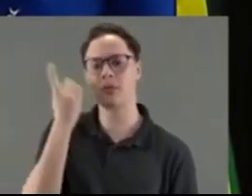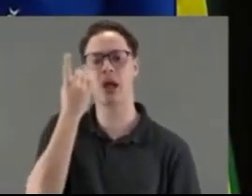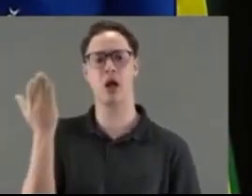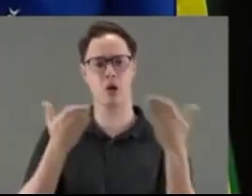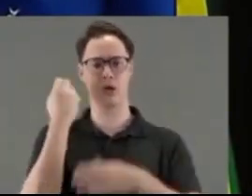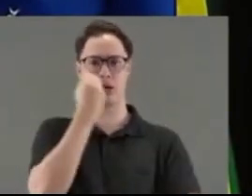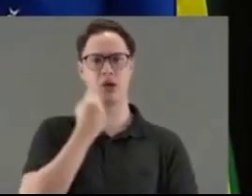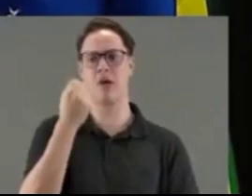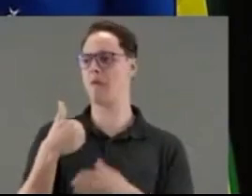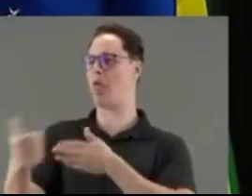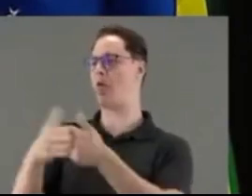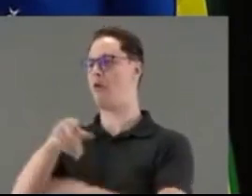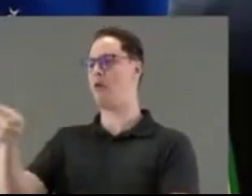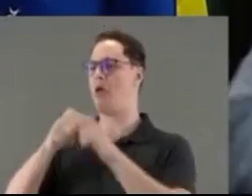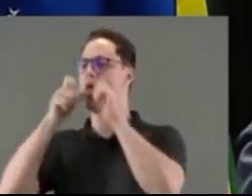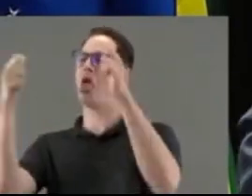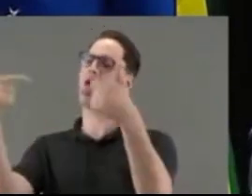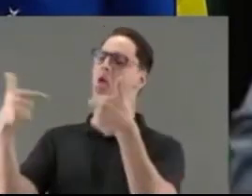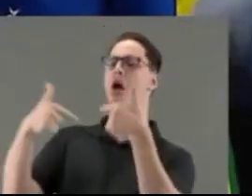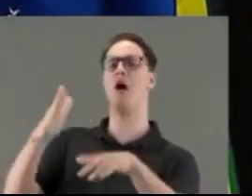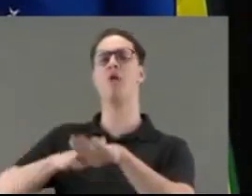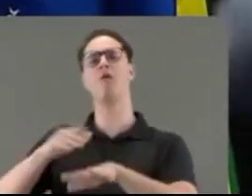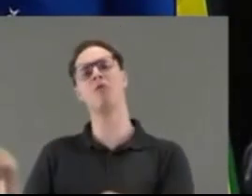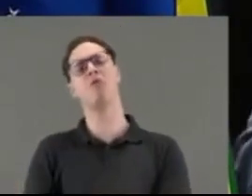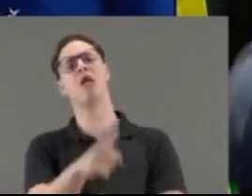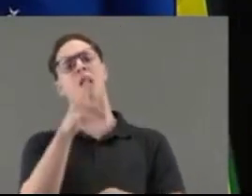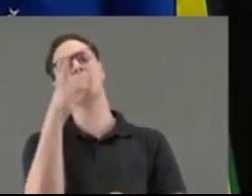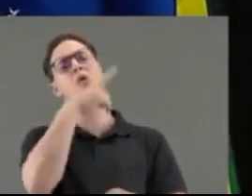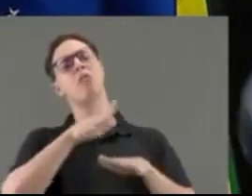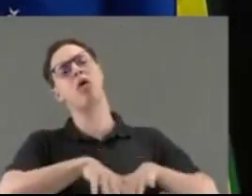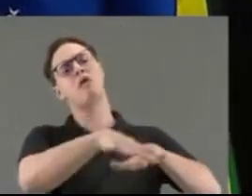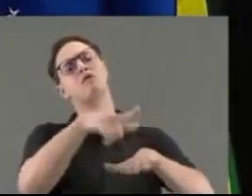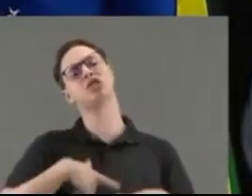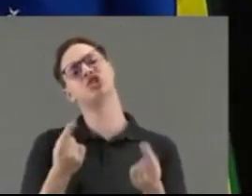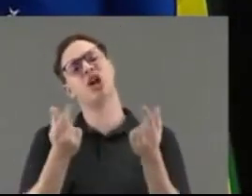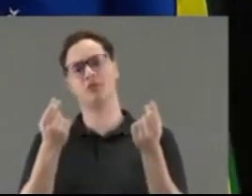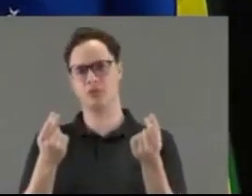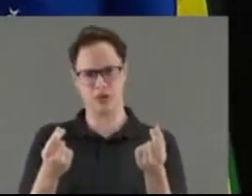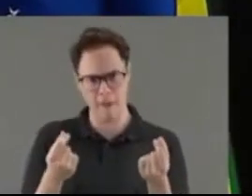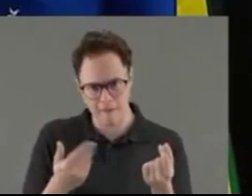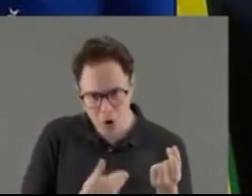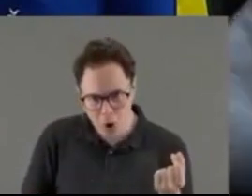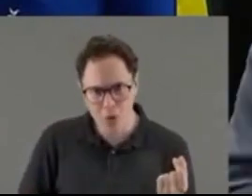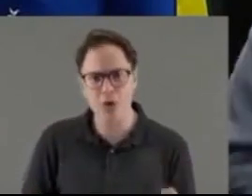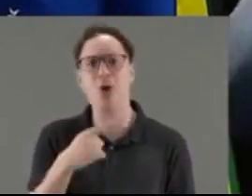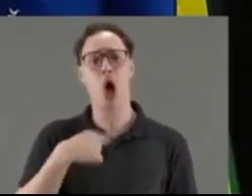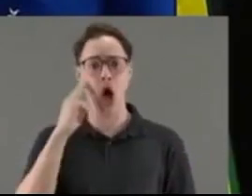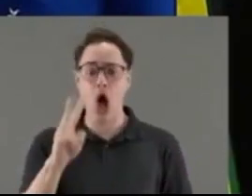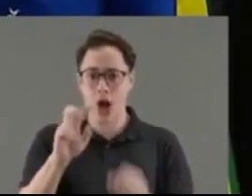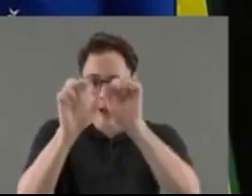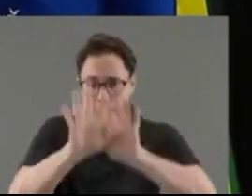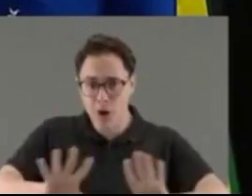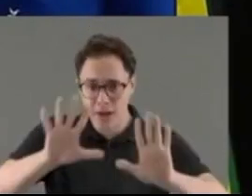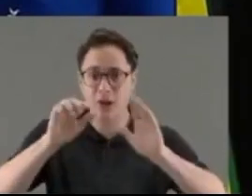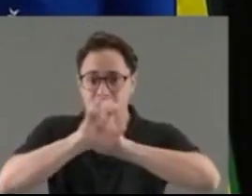patifeiros que ficam falando aí, como é que você foi lá no domingo lá? Você gastou dinheiro? Eu não gastei dinheiro público, não. Olha o portal de transparência. Uma coisa